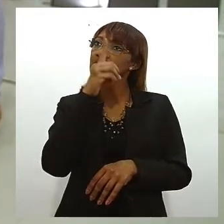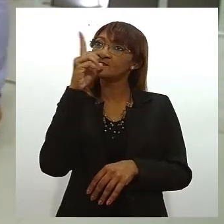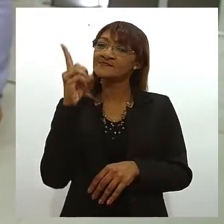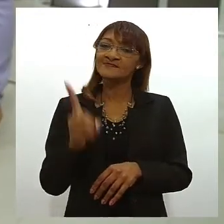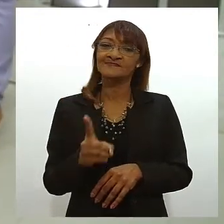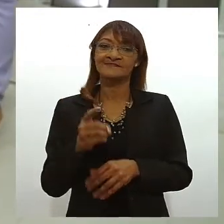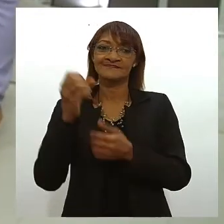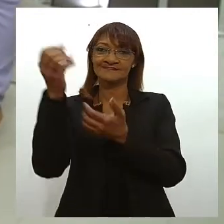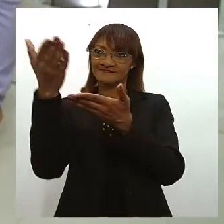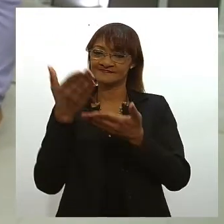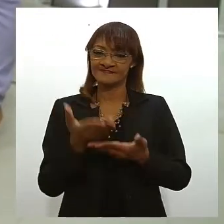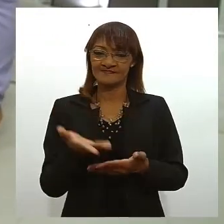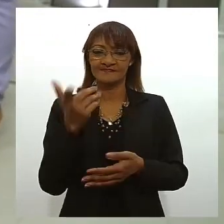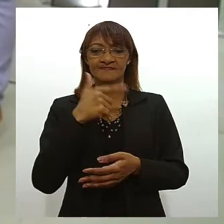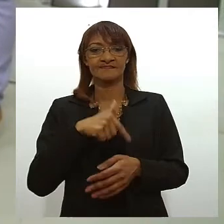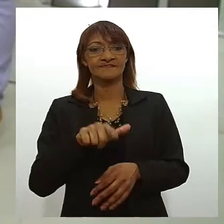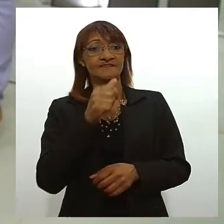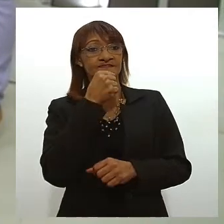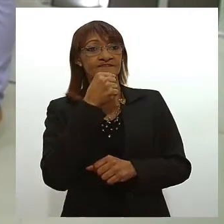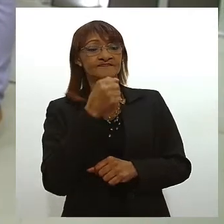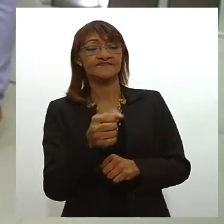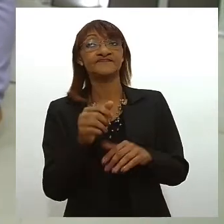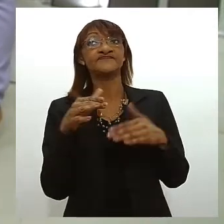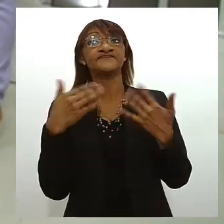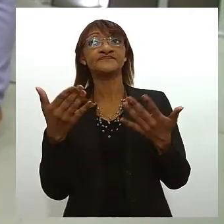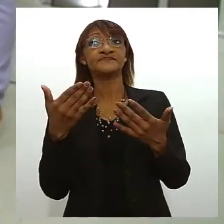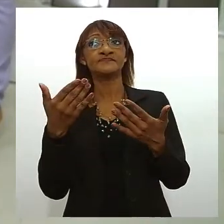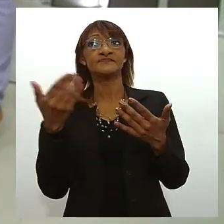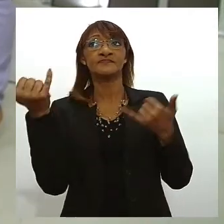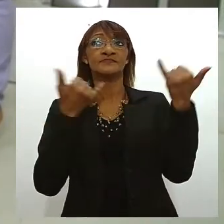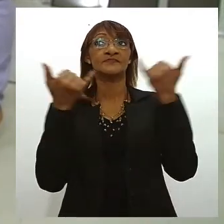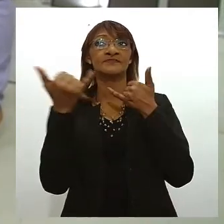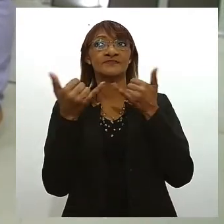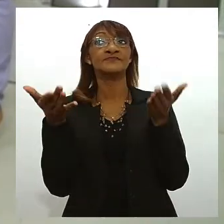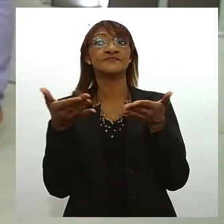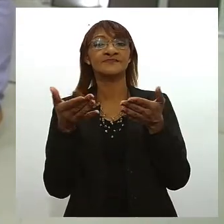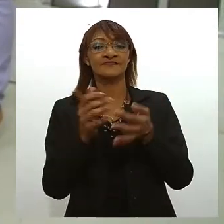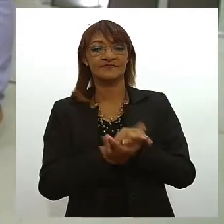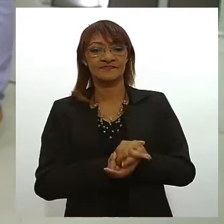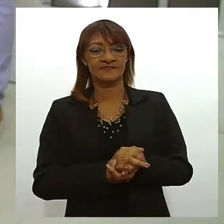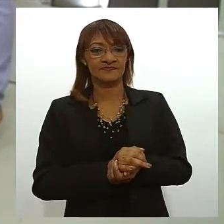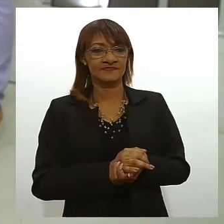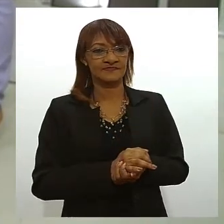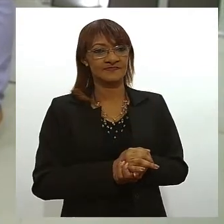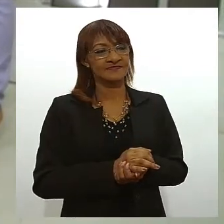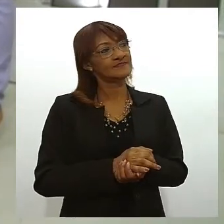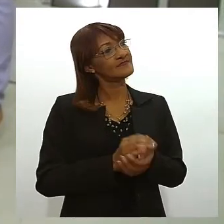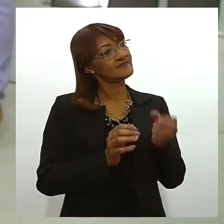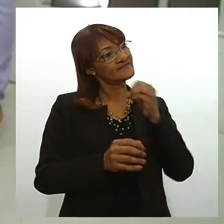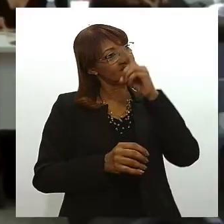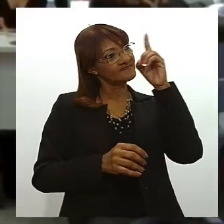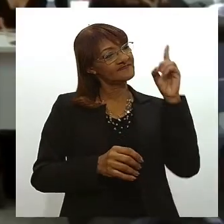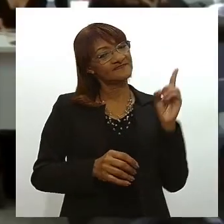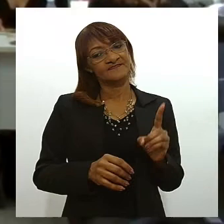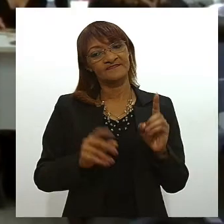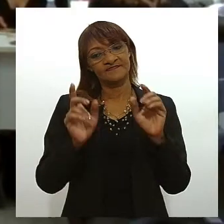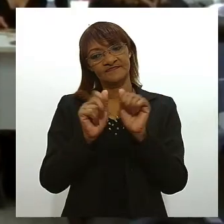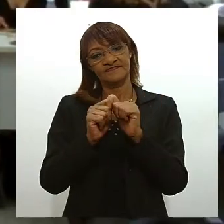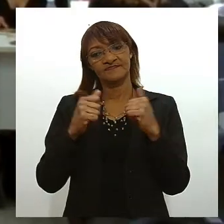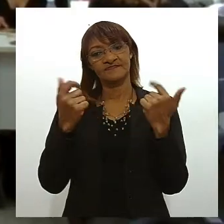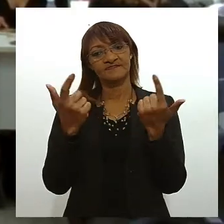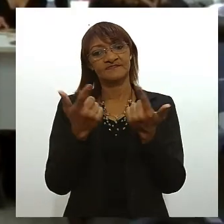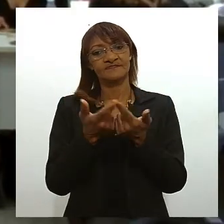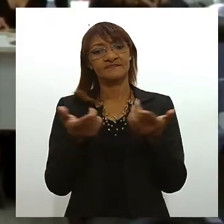dia seja bem-vindo novamente ao Jornal da Alesi quais as notícias que você traz para a gente Bom dia Larissa a Assembleia Legislativa vai